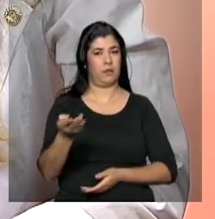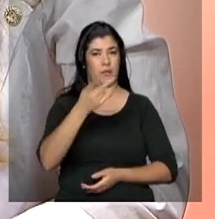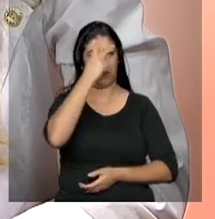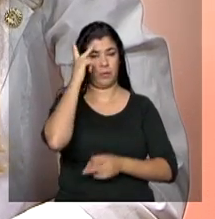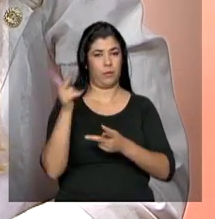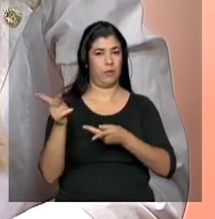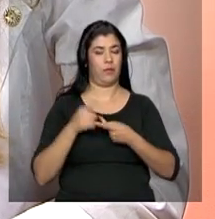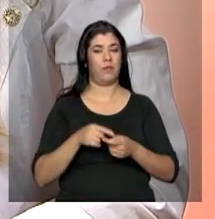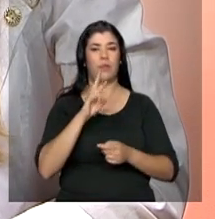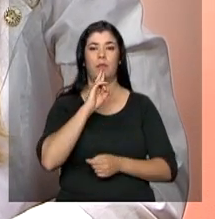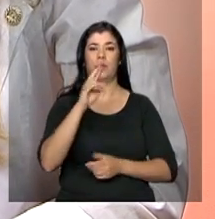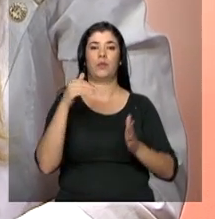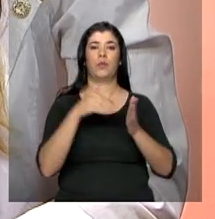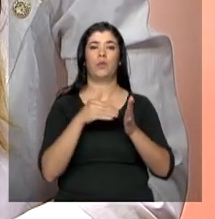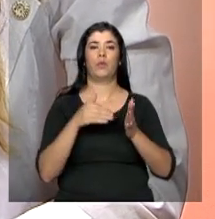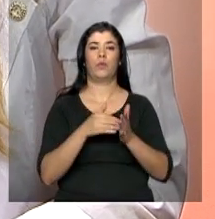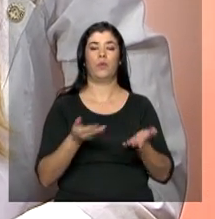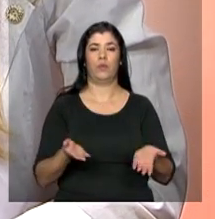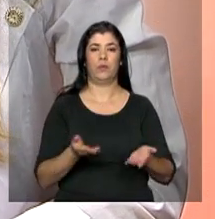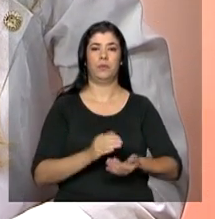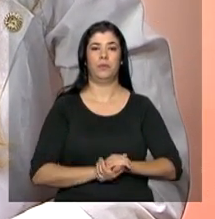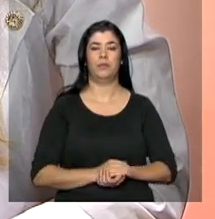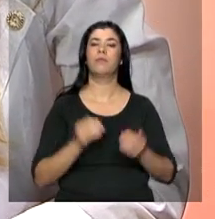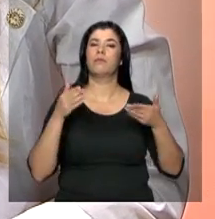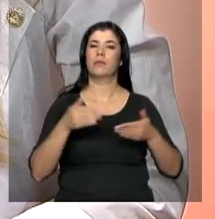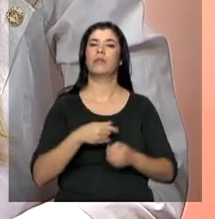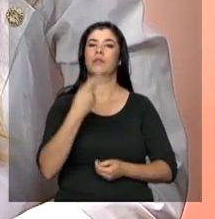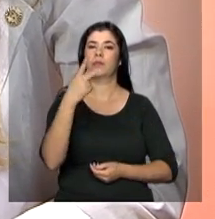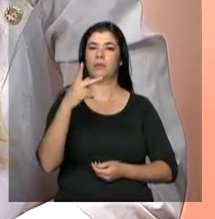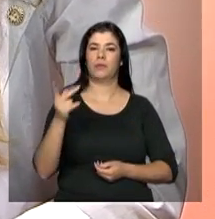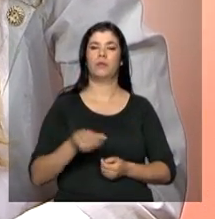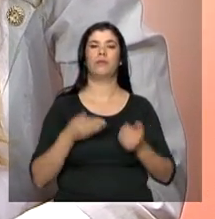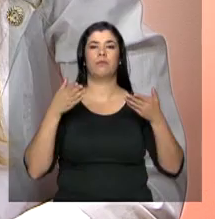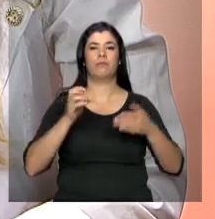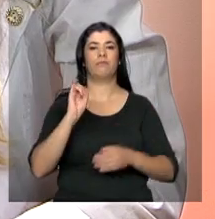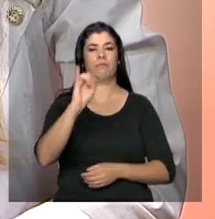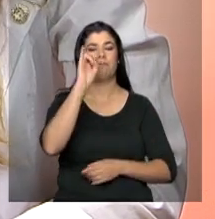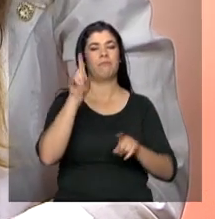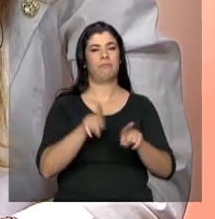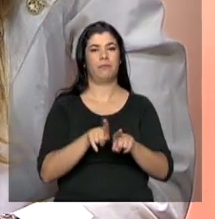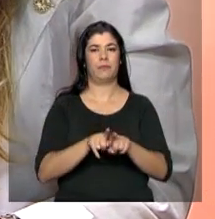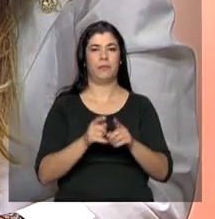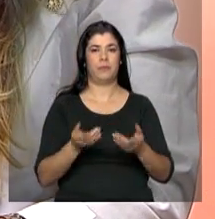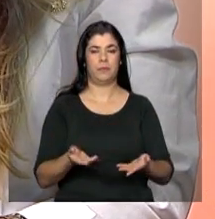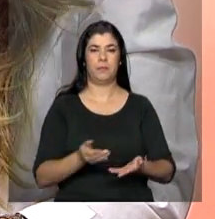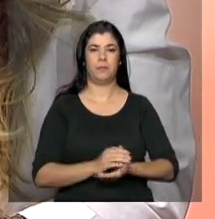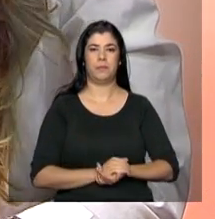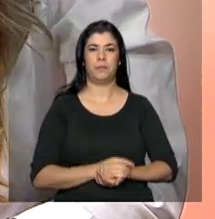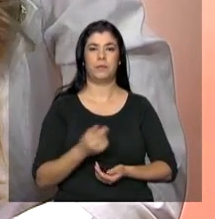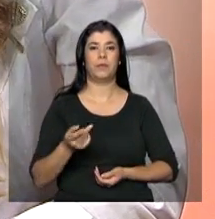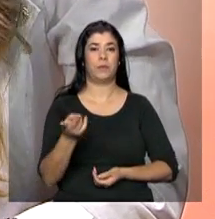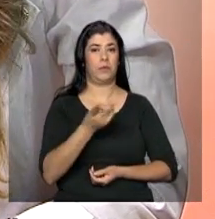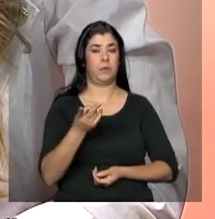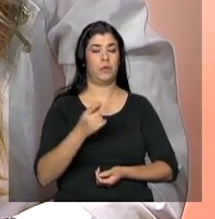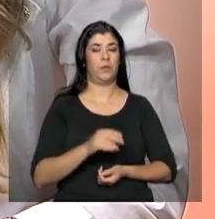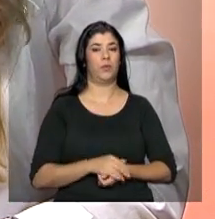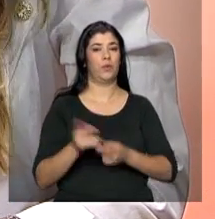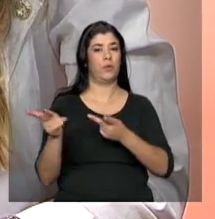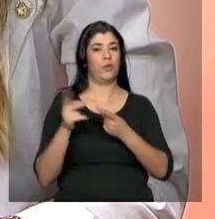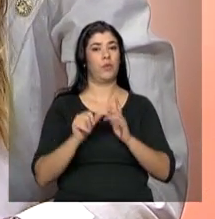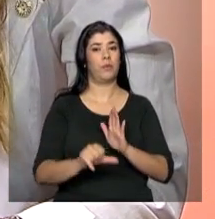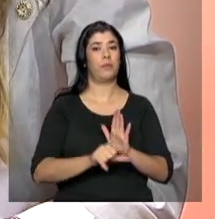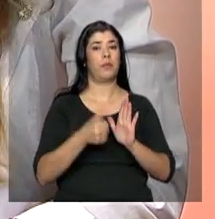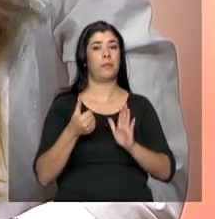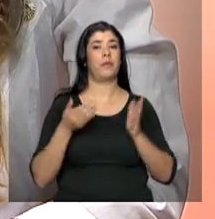convidados no último bloco. Participe, a sua contribuição é muito importante. Nossos convidados deste primeiro